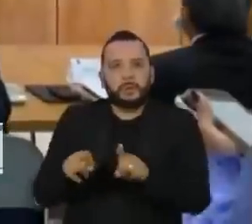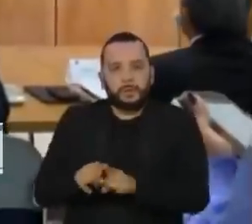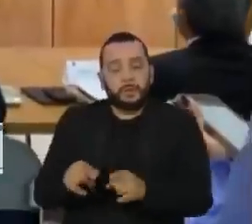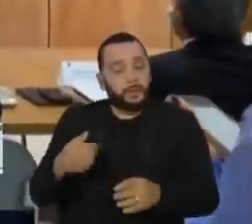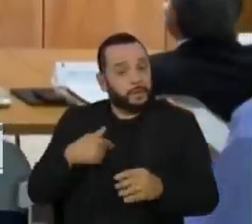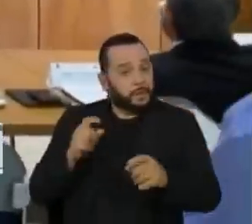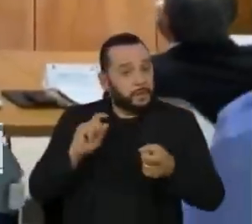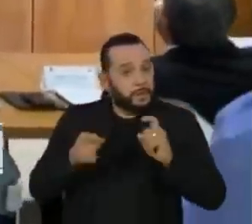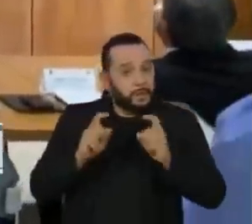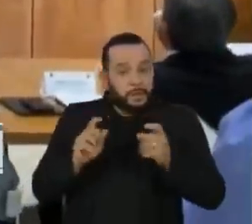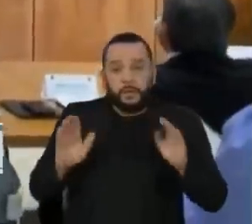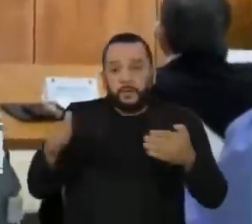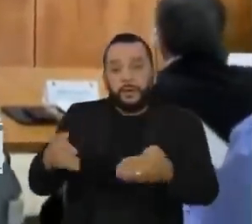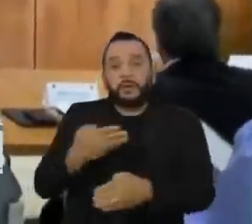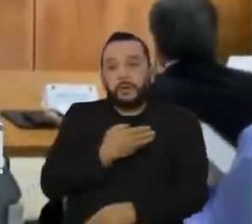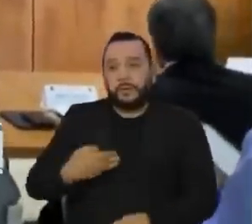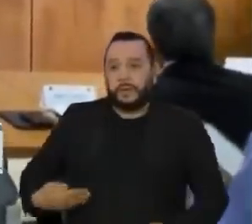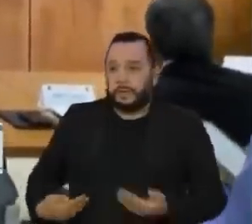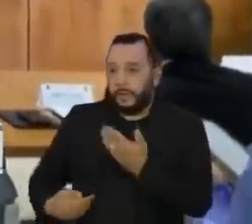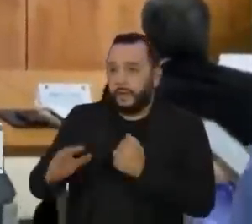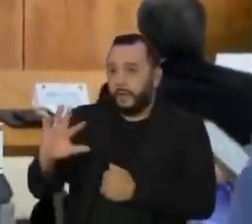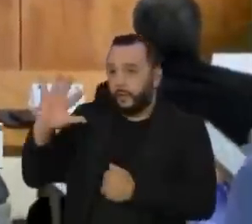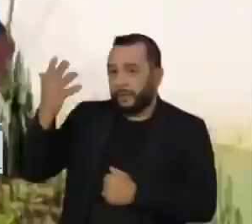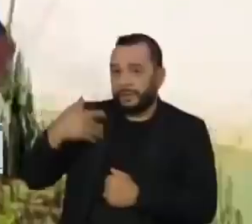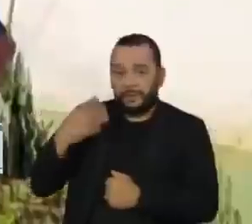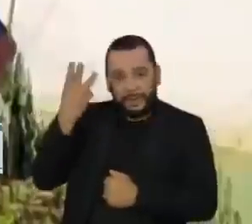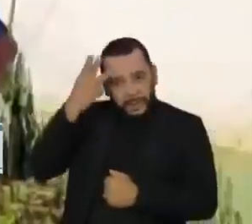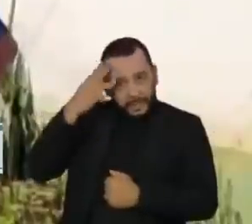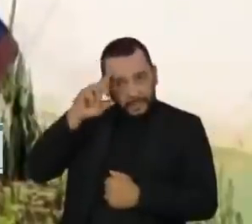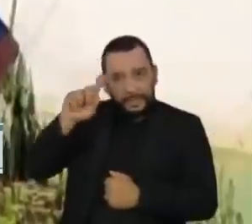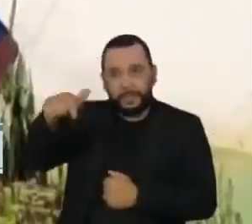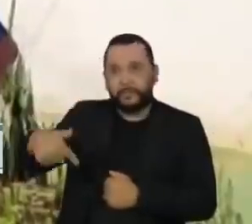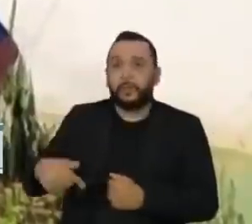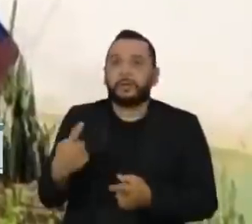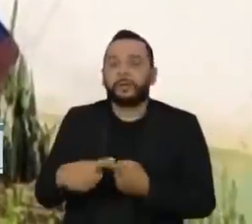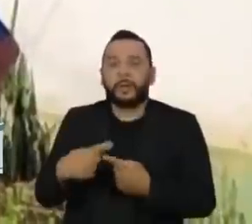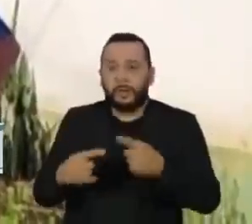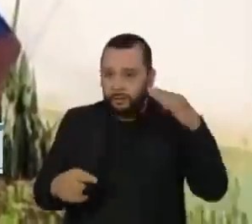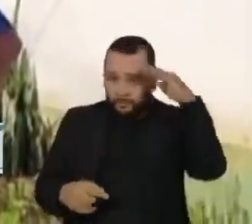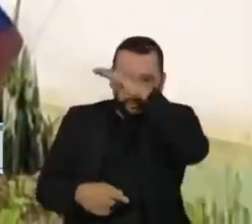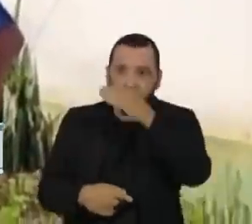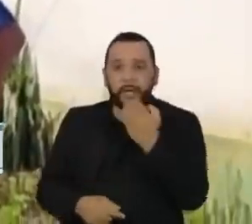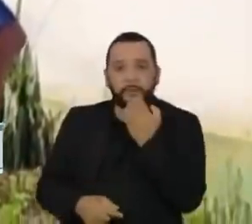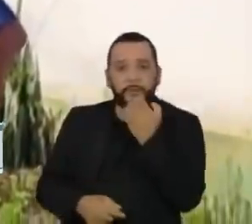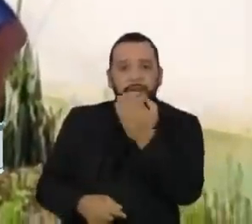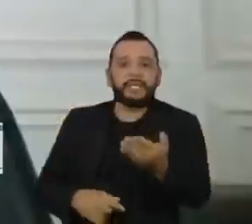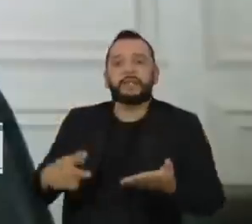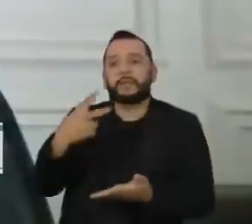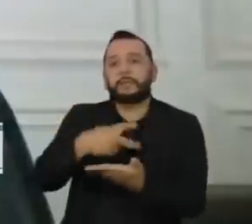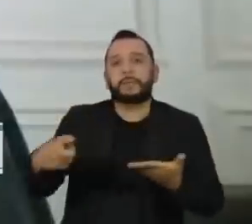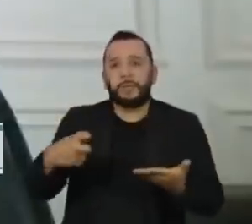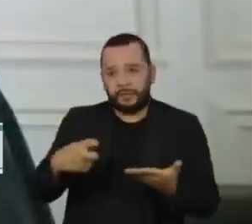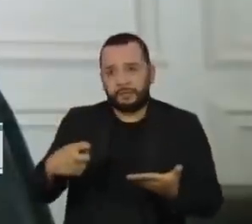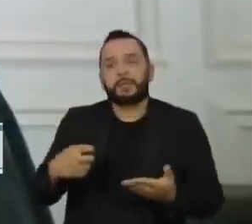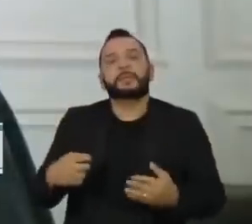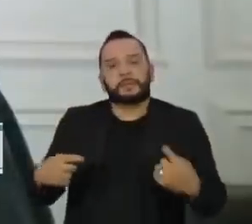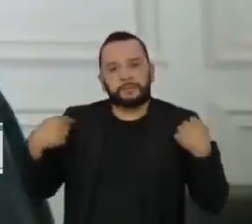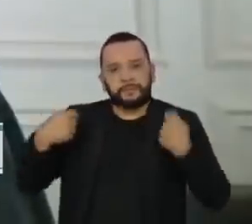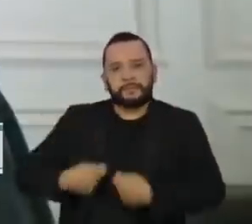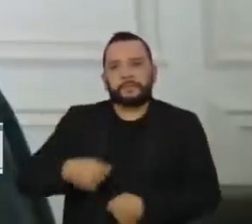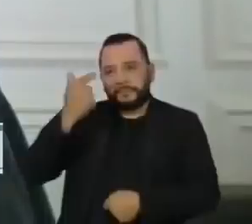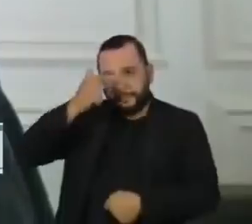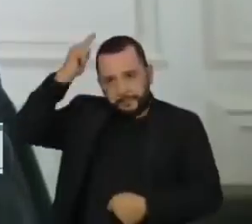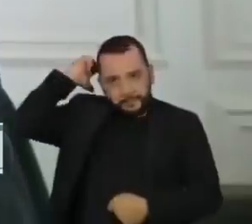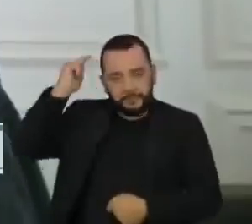A reunião do fórum de governadores aconteceu três dias após Bolsonaro formalizar o pedido de impeachment do ministro Alexandre de